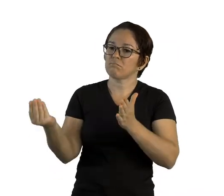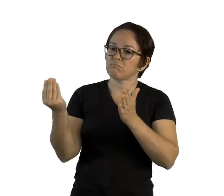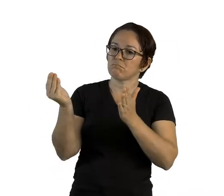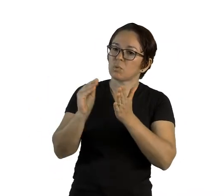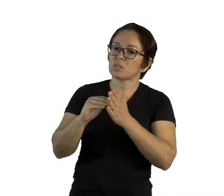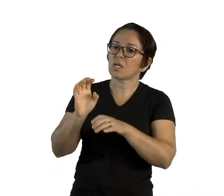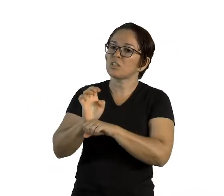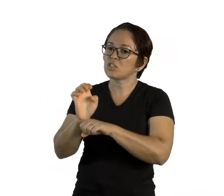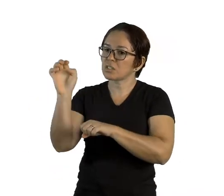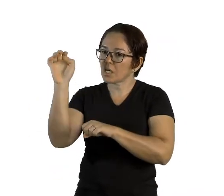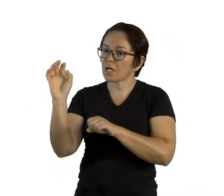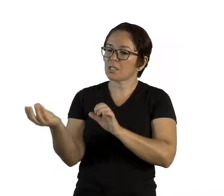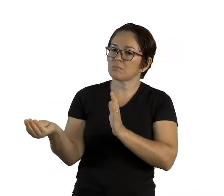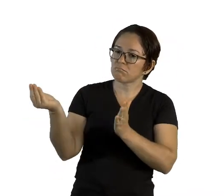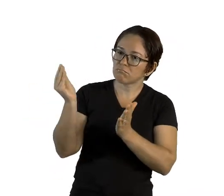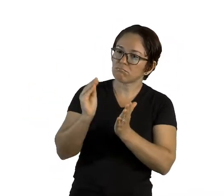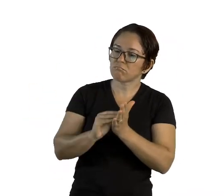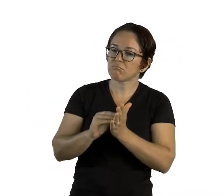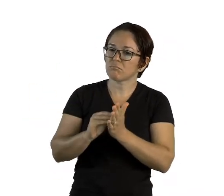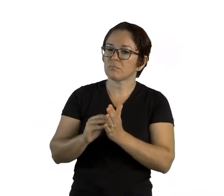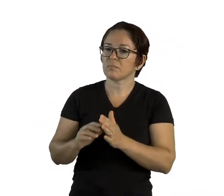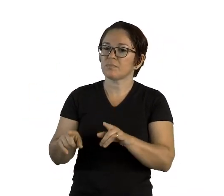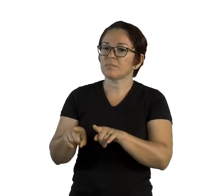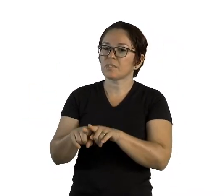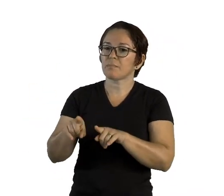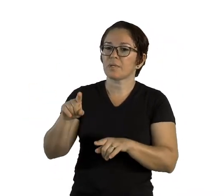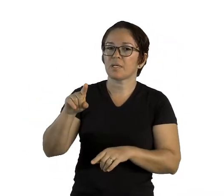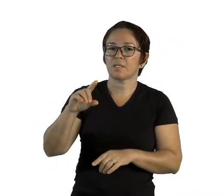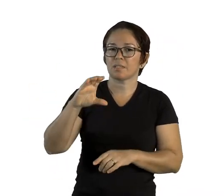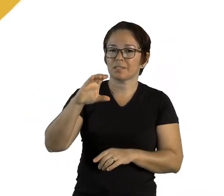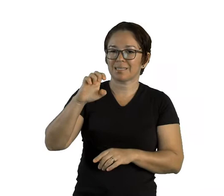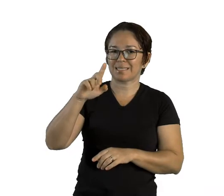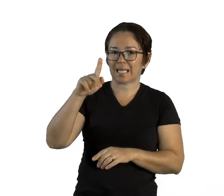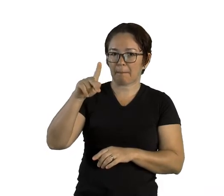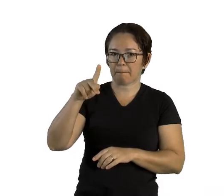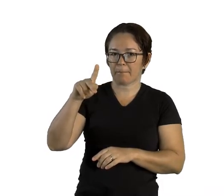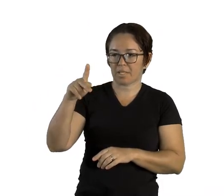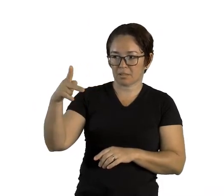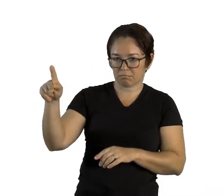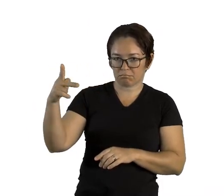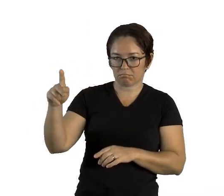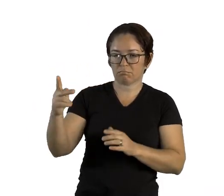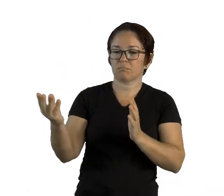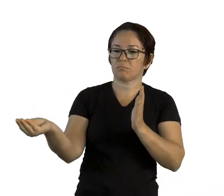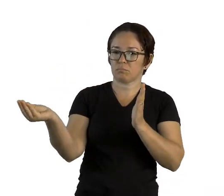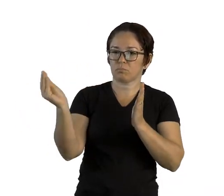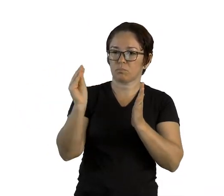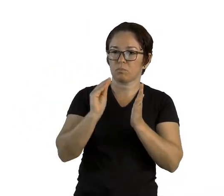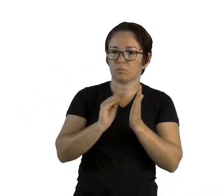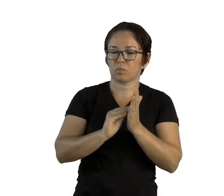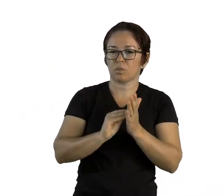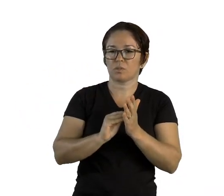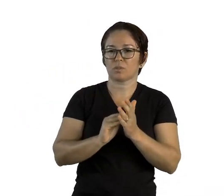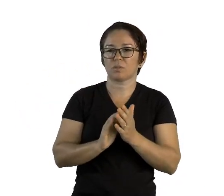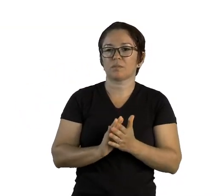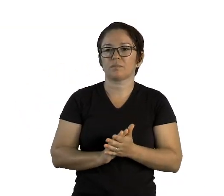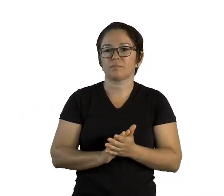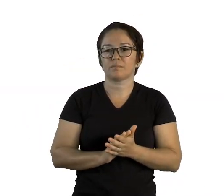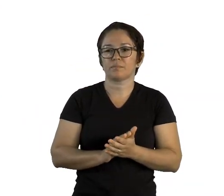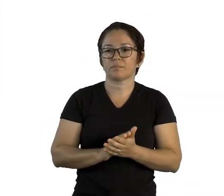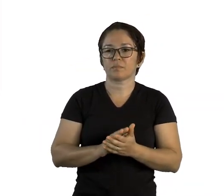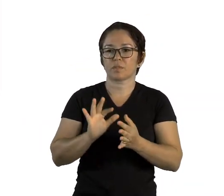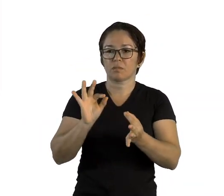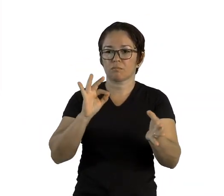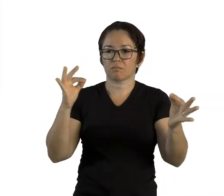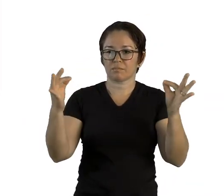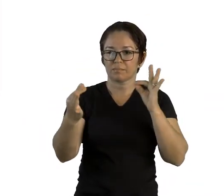coloque adequadamente o CEP. No verso do envelope, que se destina ao remetente,